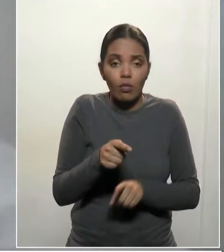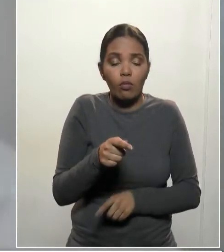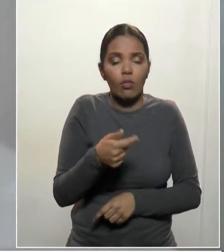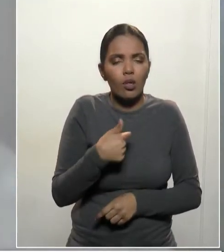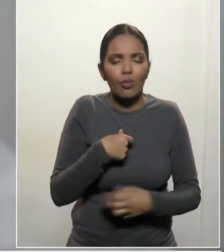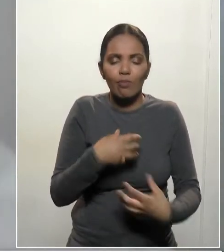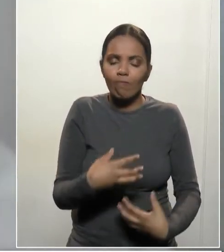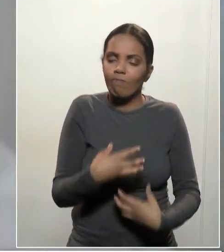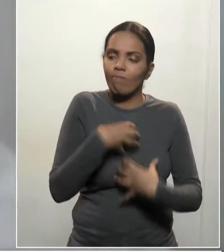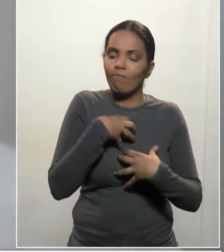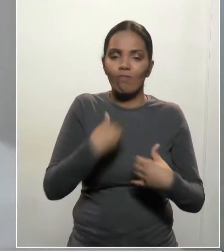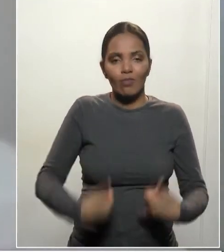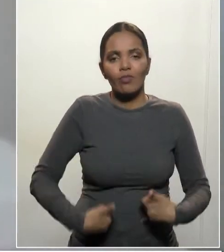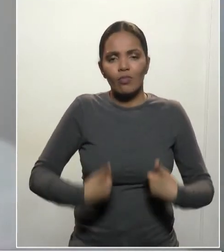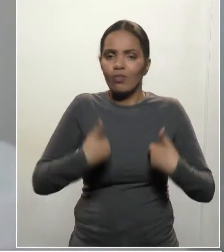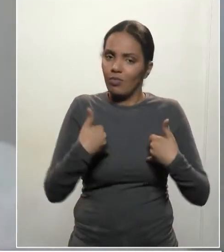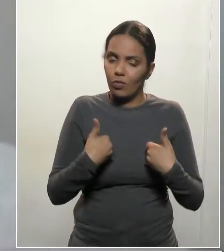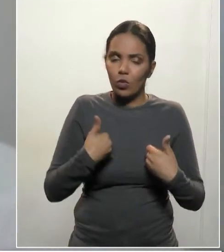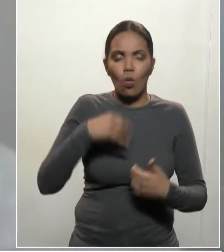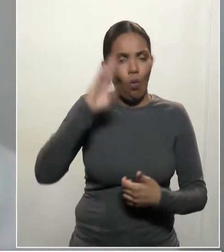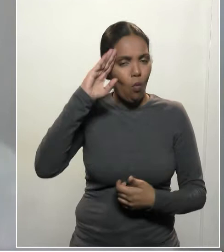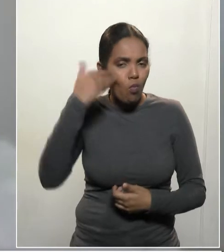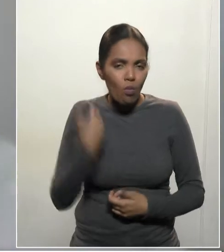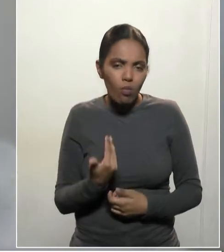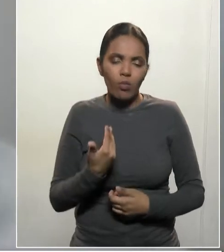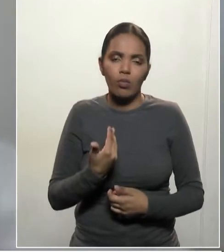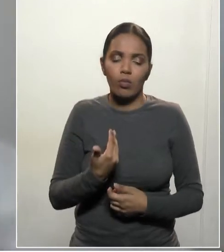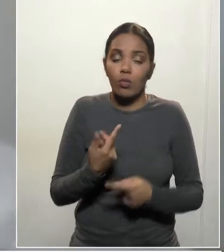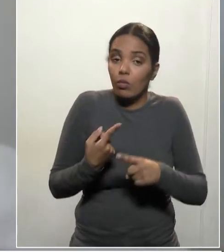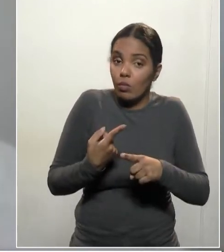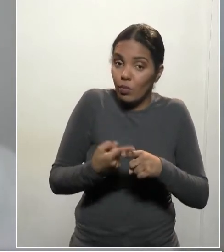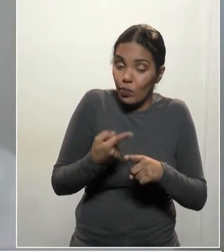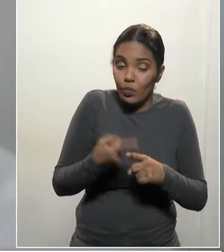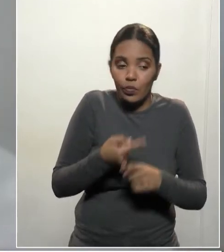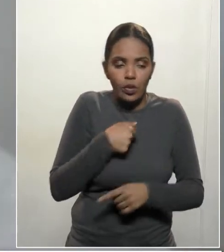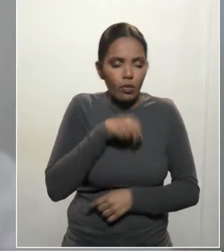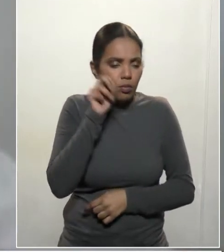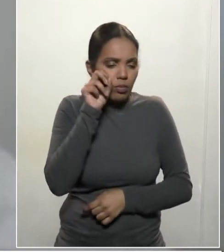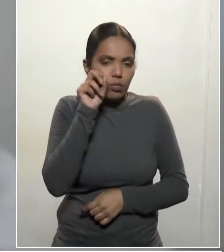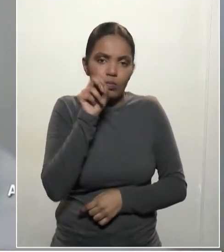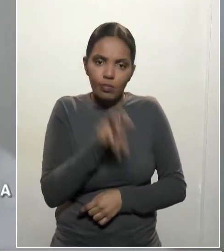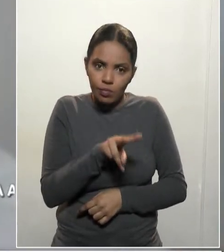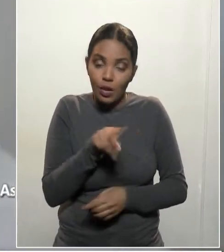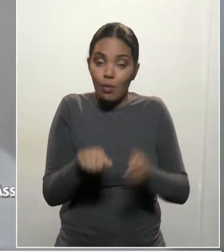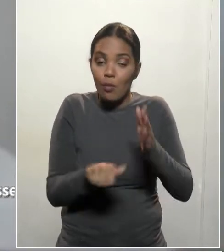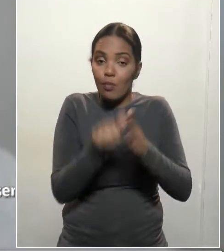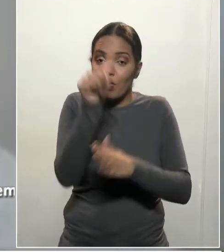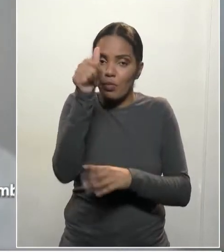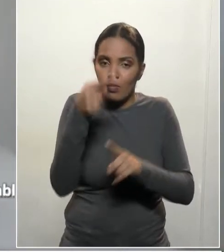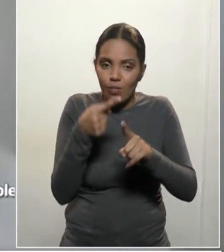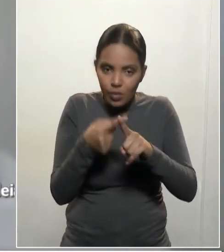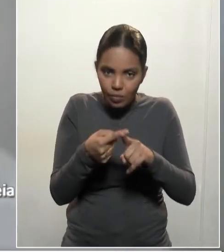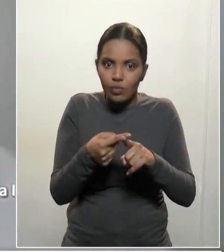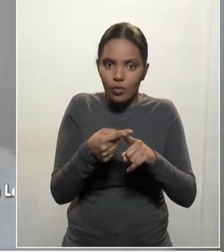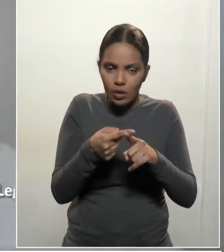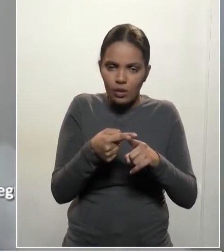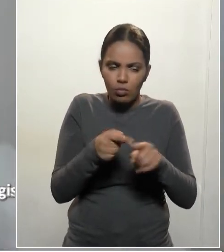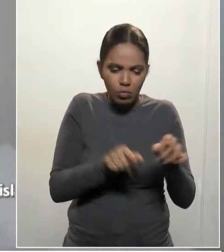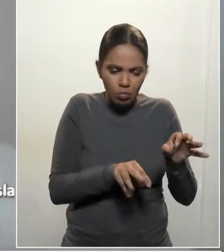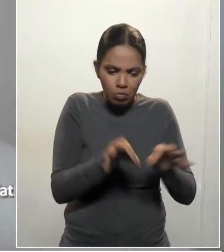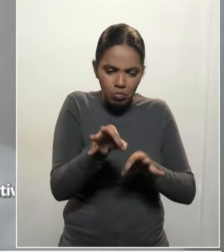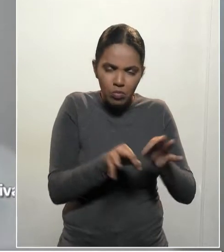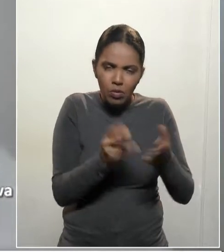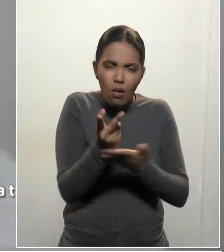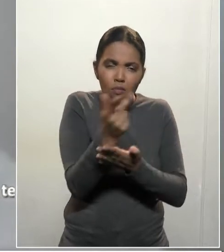sentir extremamente honrado e orgulhoso de ter visto pela primeira vez esse projeto do Erastinho, ter